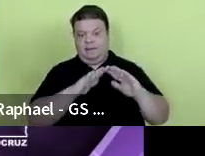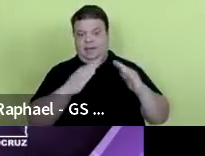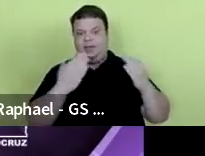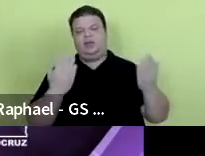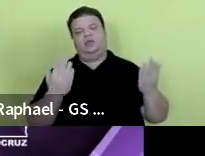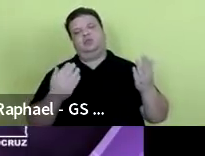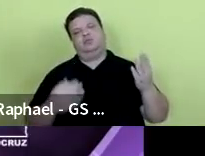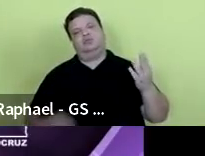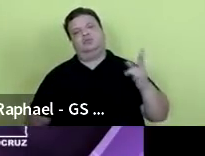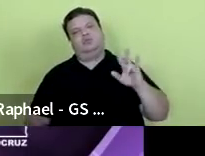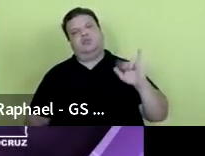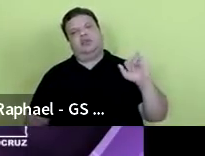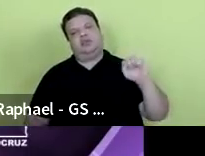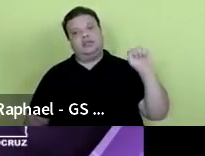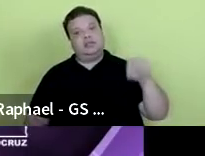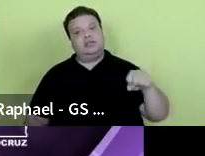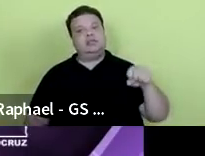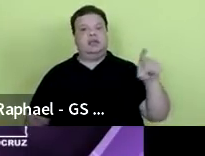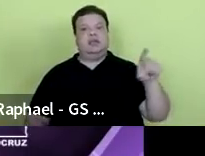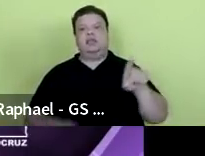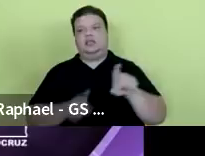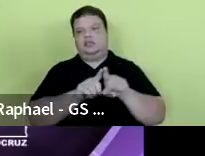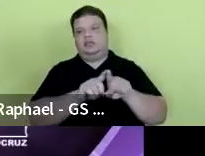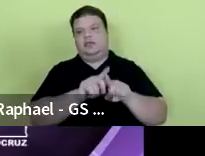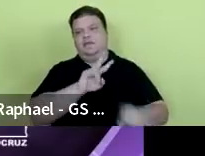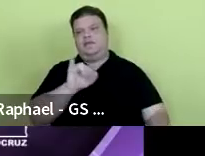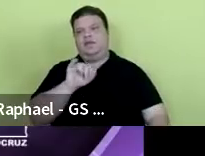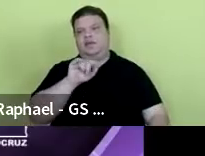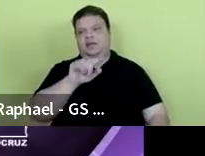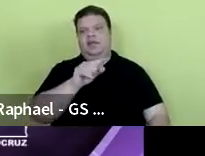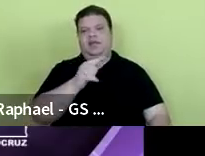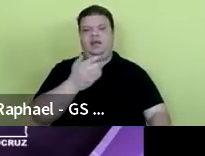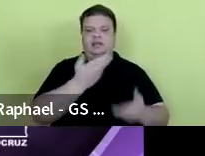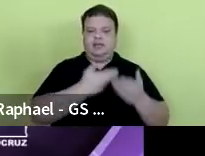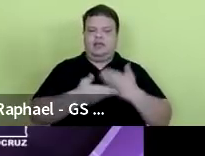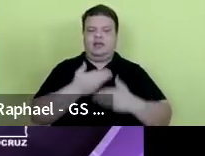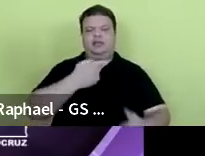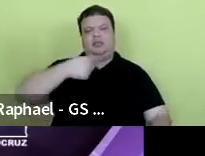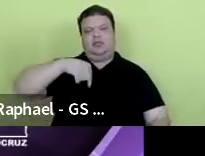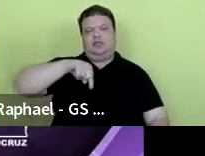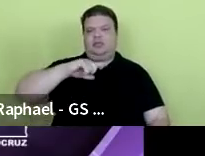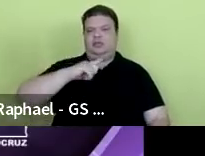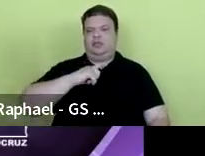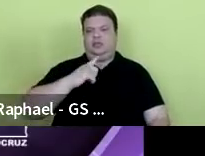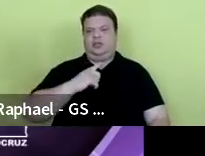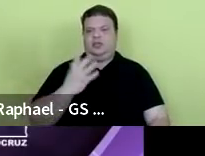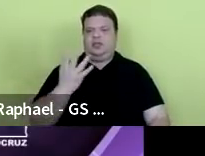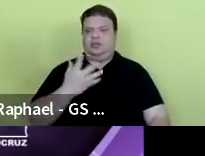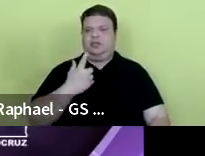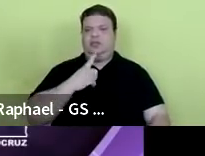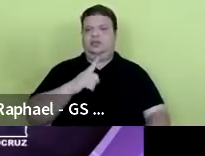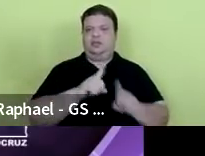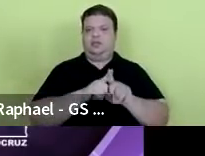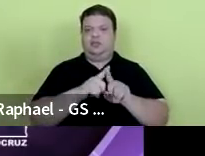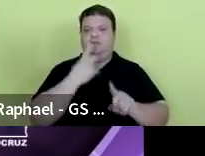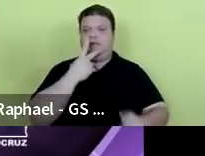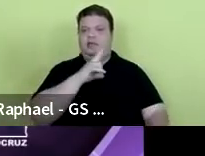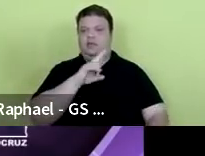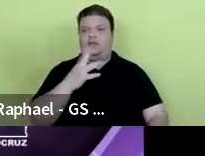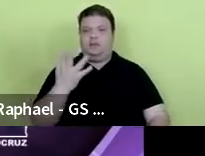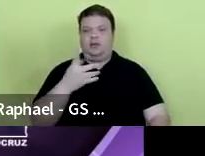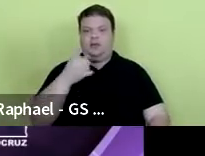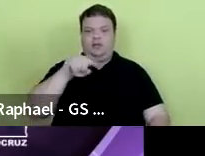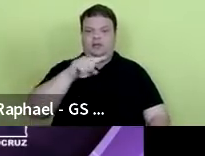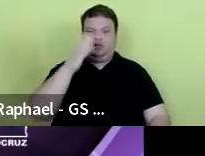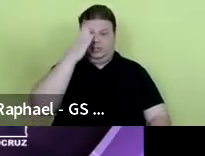vai ter um momento, então, de interação, que a gente está, inclusive, chamando a atenção de vocês para